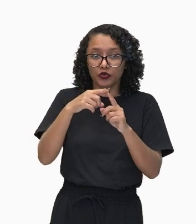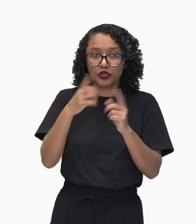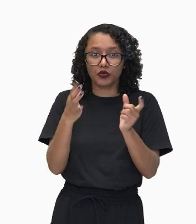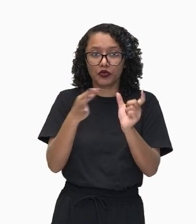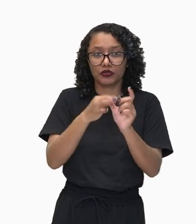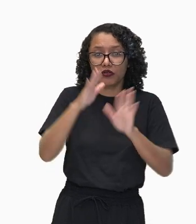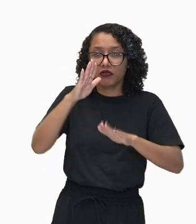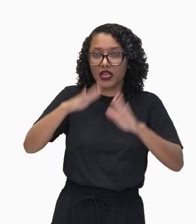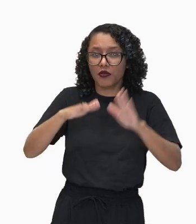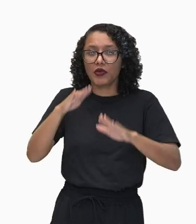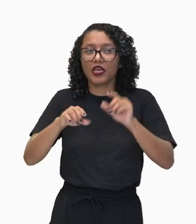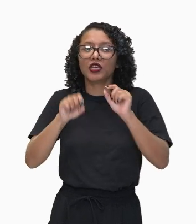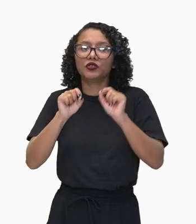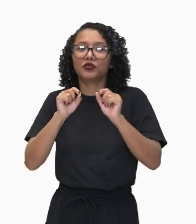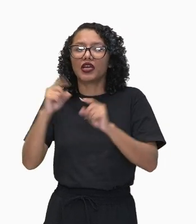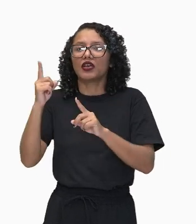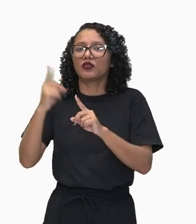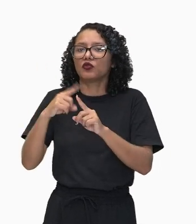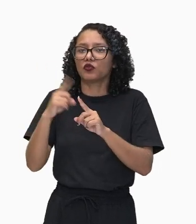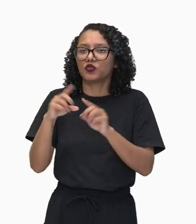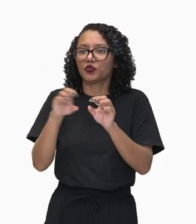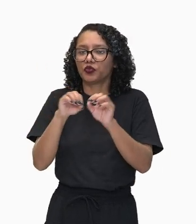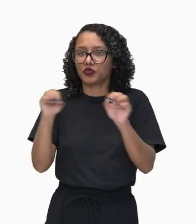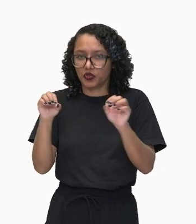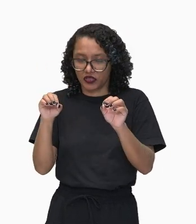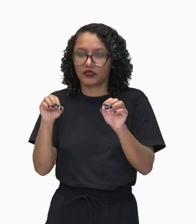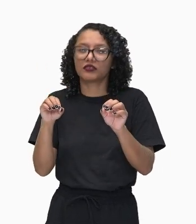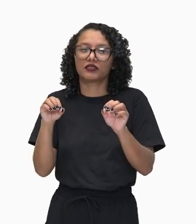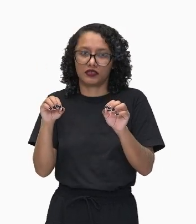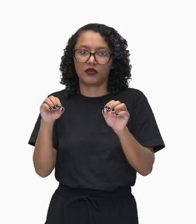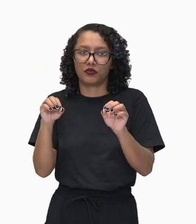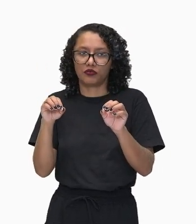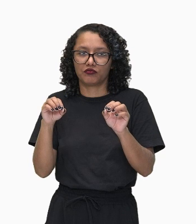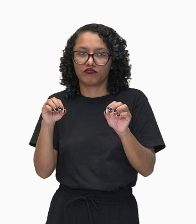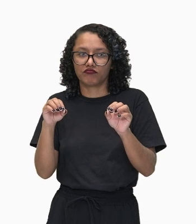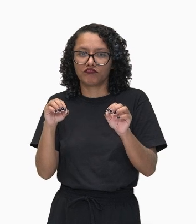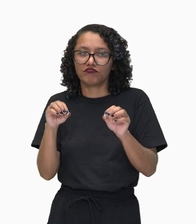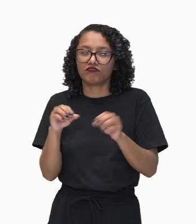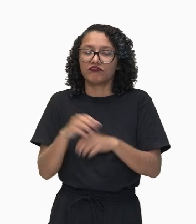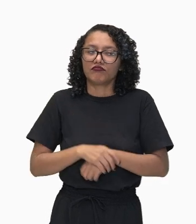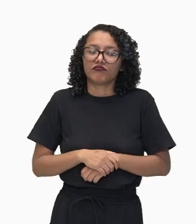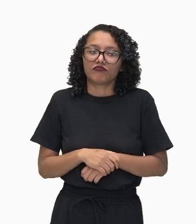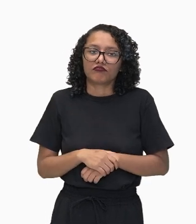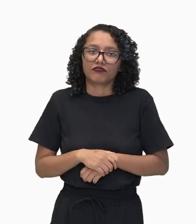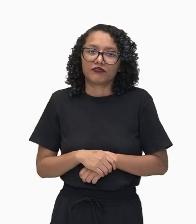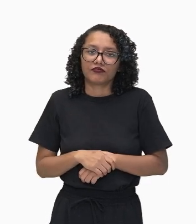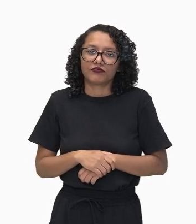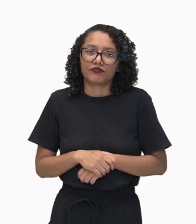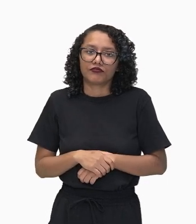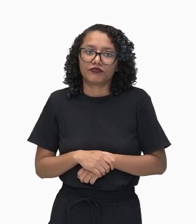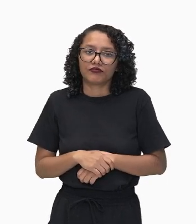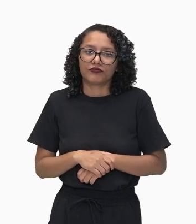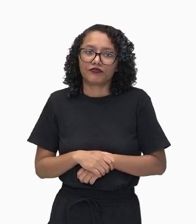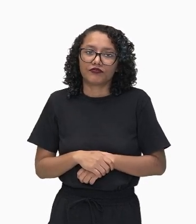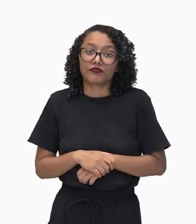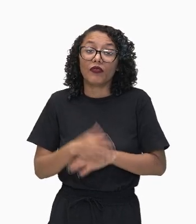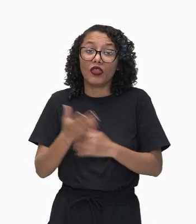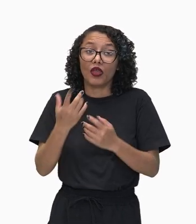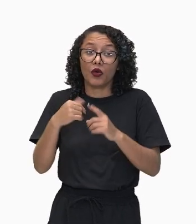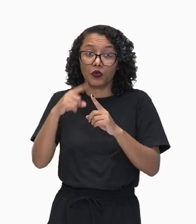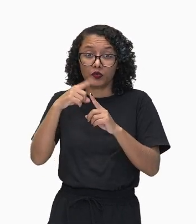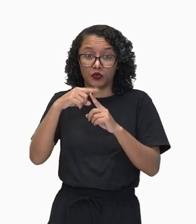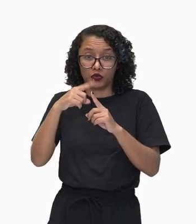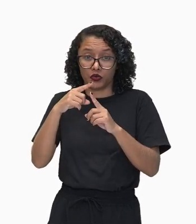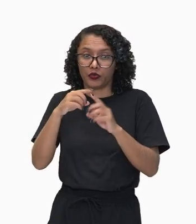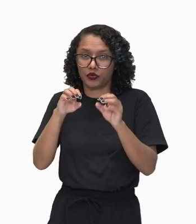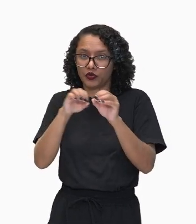feita levando em conta a classificação das orações por ela ligadas. Classificação das orações por ela